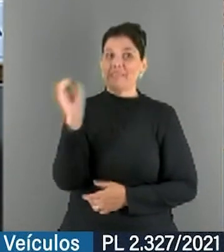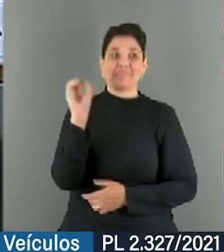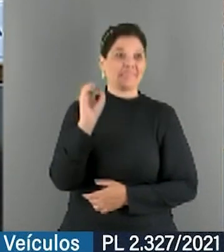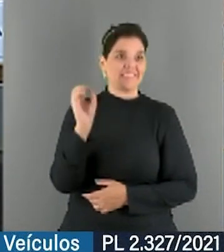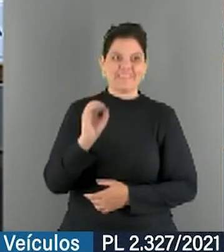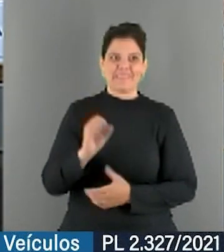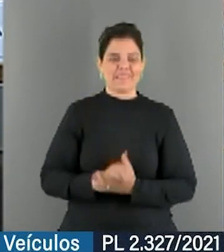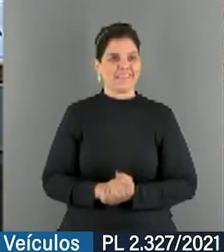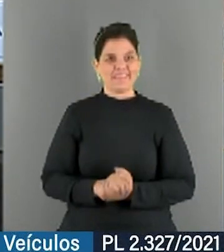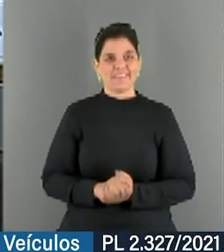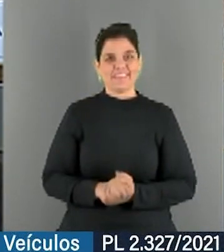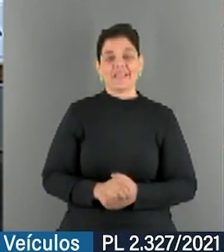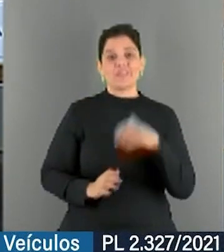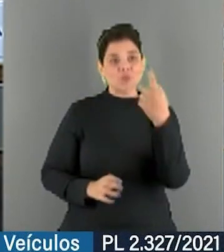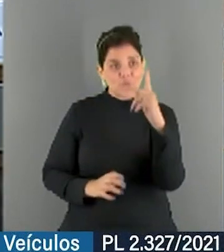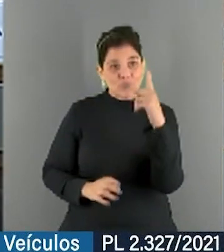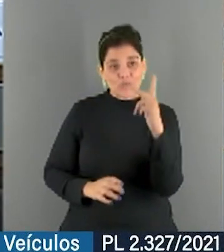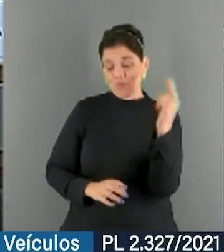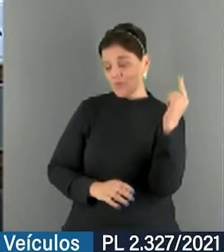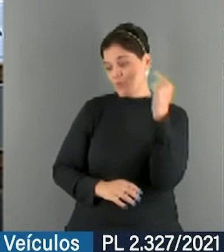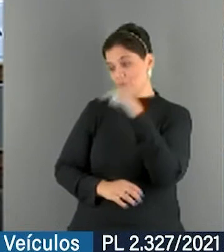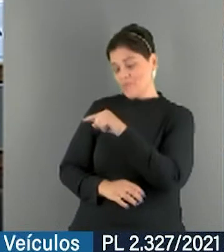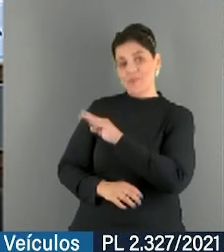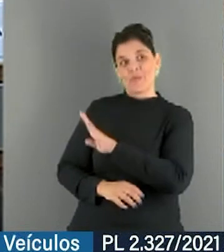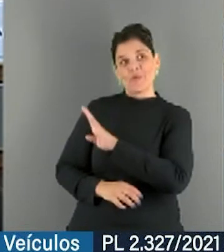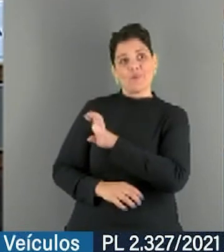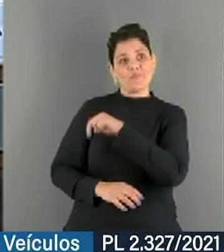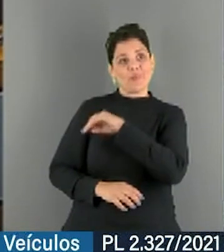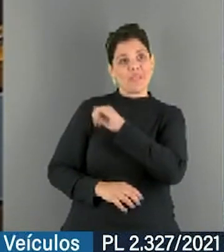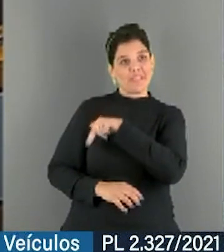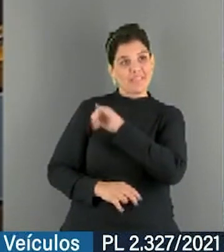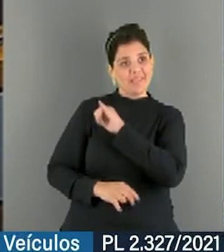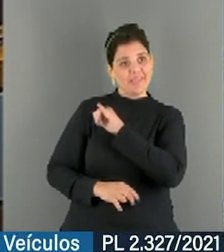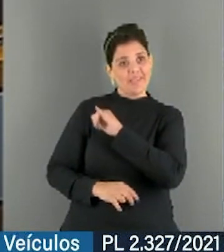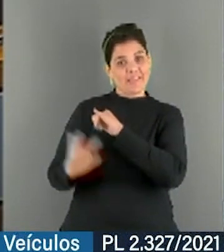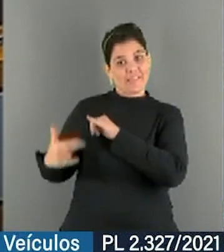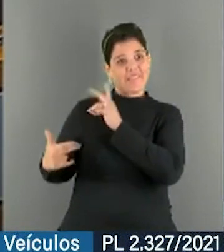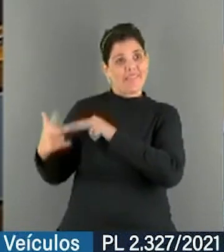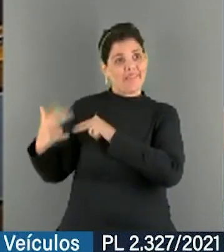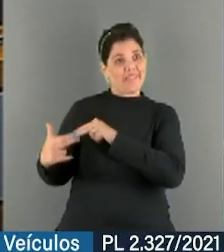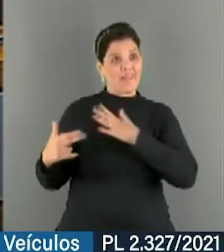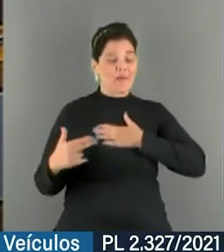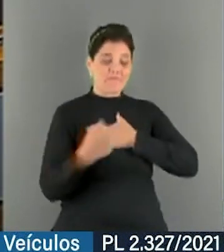e a do Benini ali, é uma relação intermitente, a minha é definitiva.